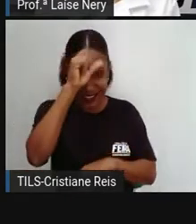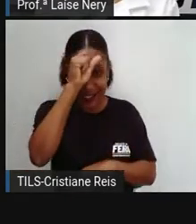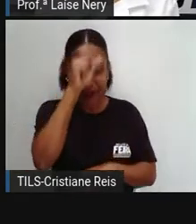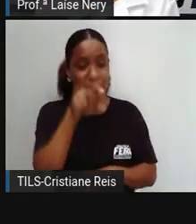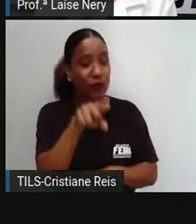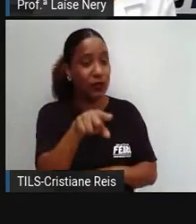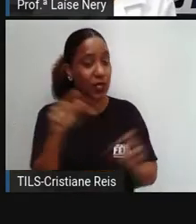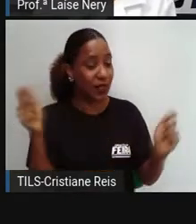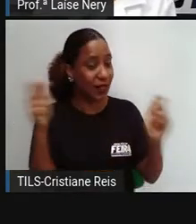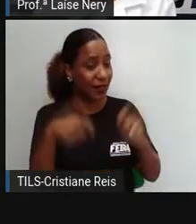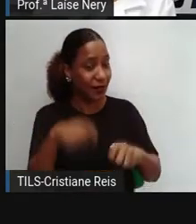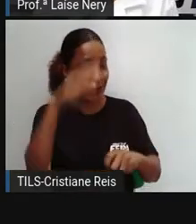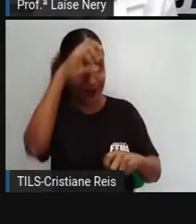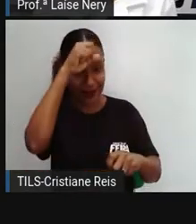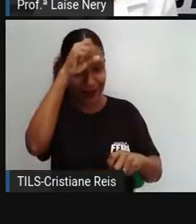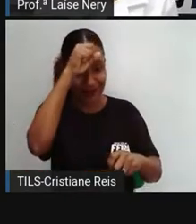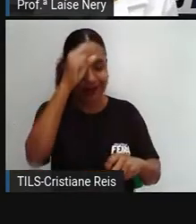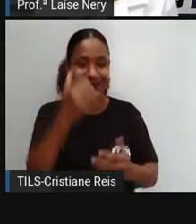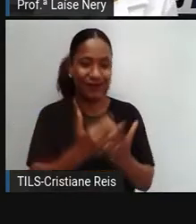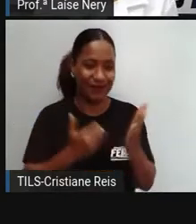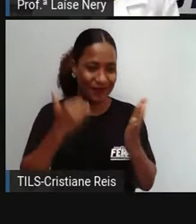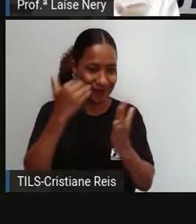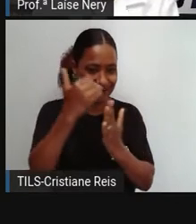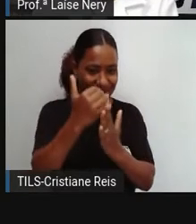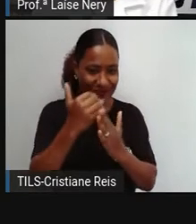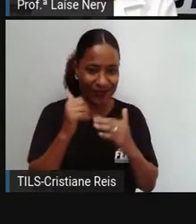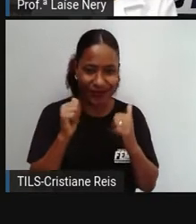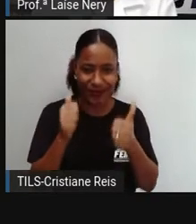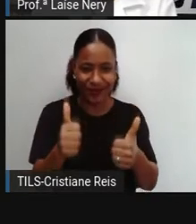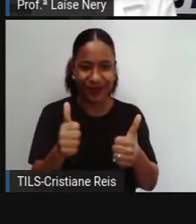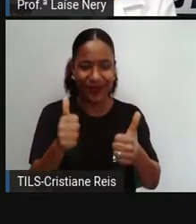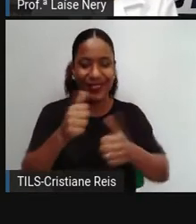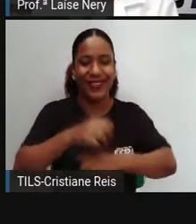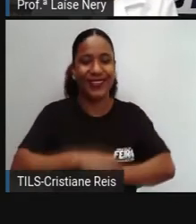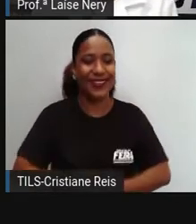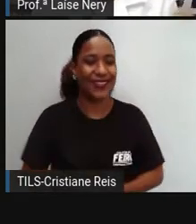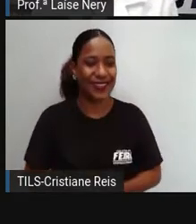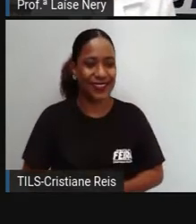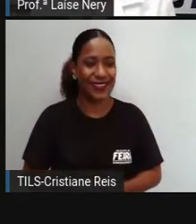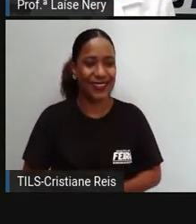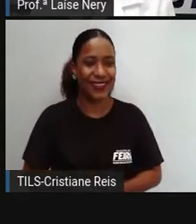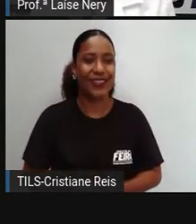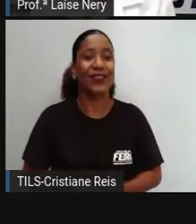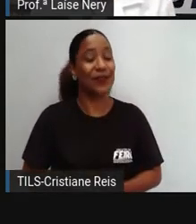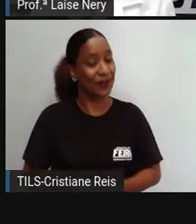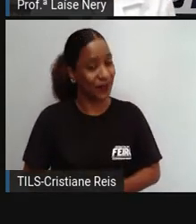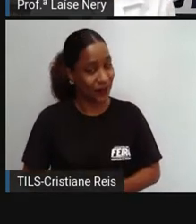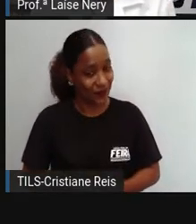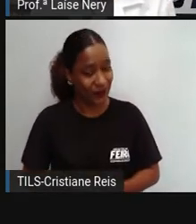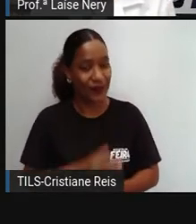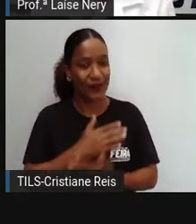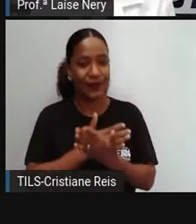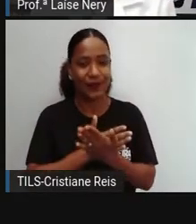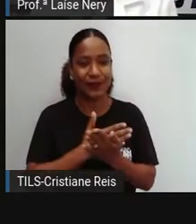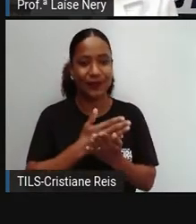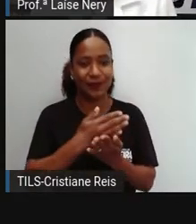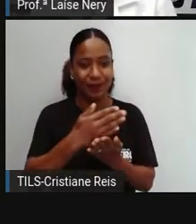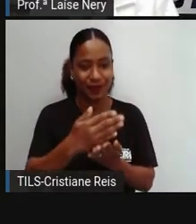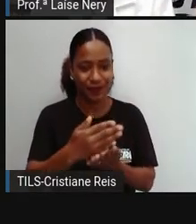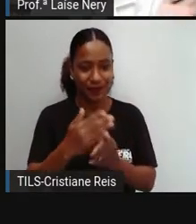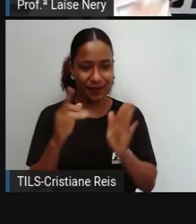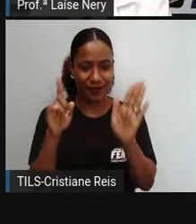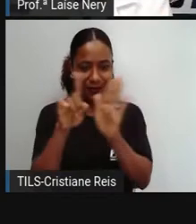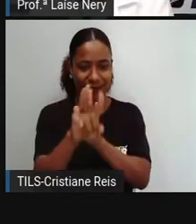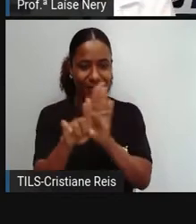alguma forma aí na sua vida. Então, vamos agora para as perguntas iniciais que vão